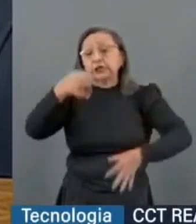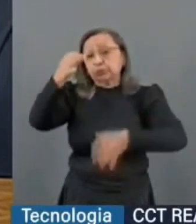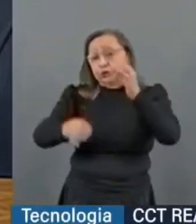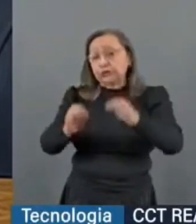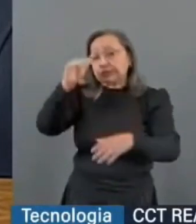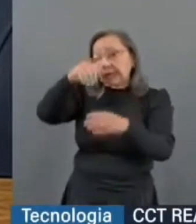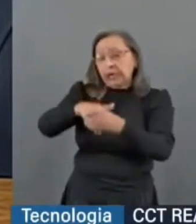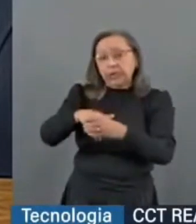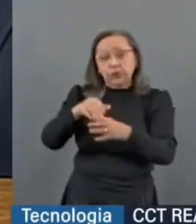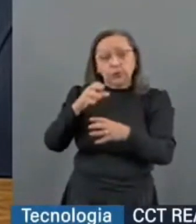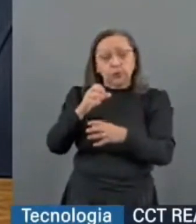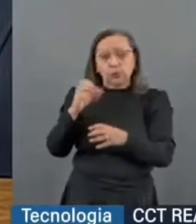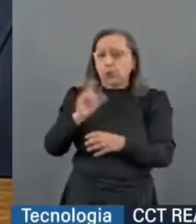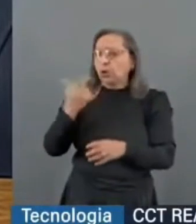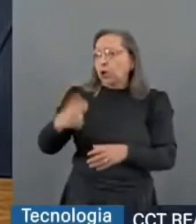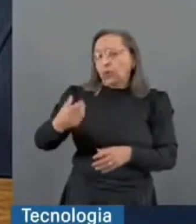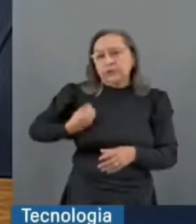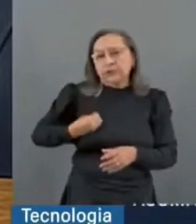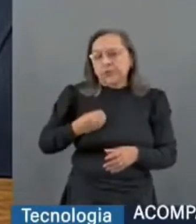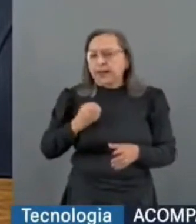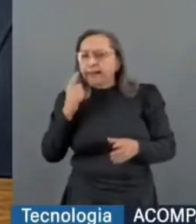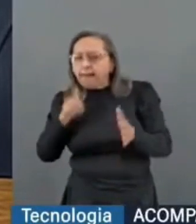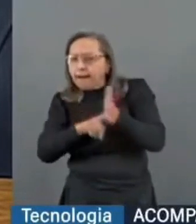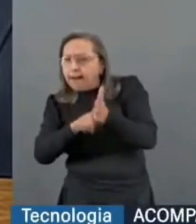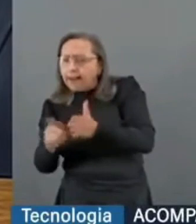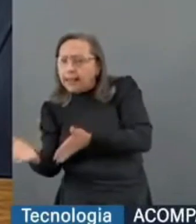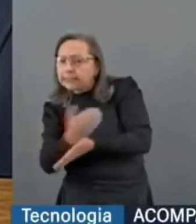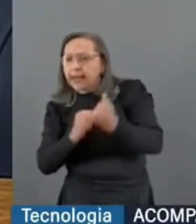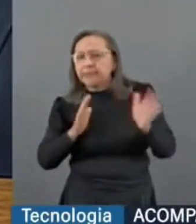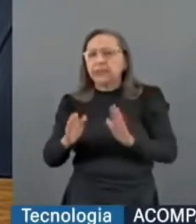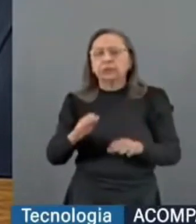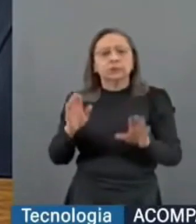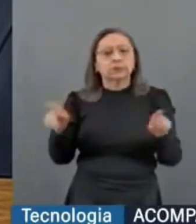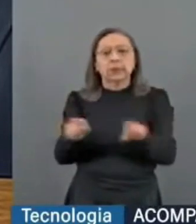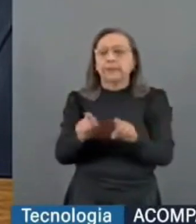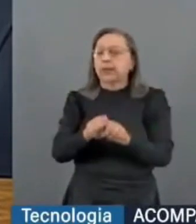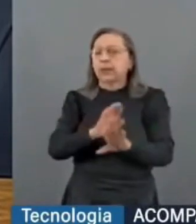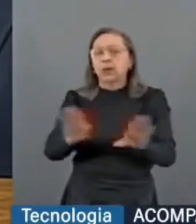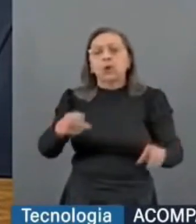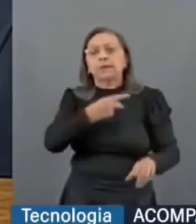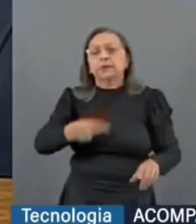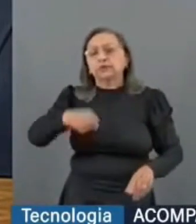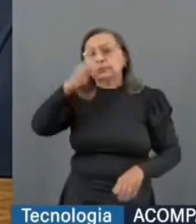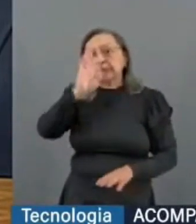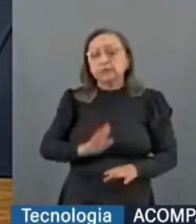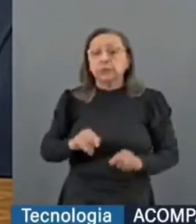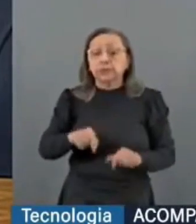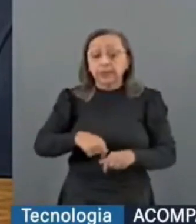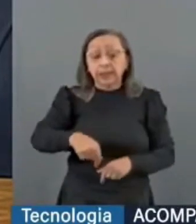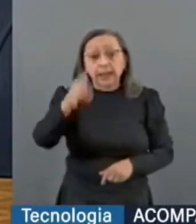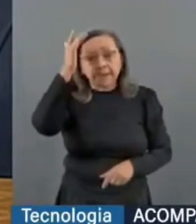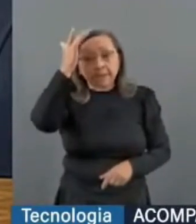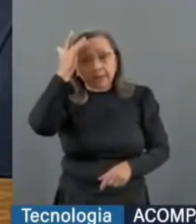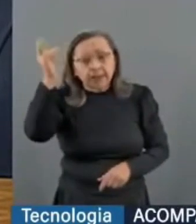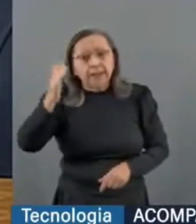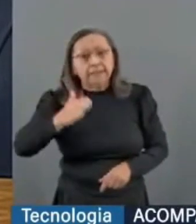não existe para caçar mandatos, quanto menos o presidente da República. E amanhã, o meu